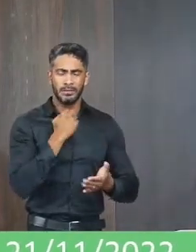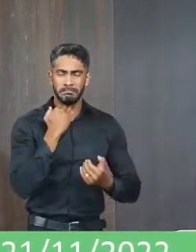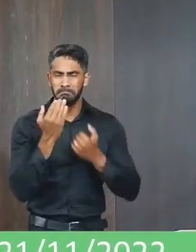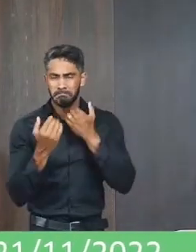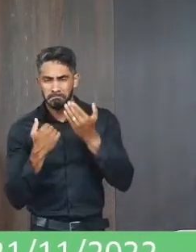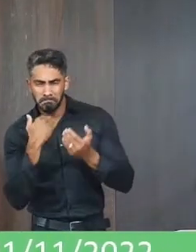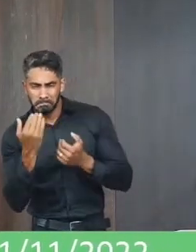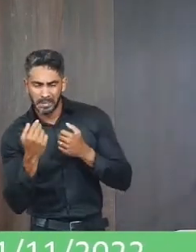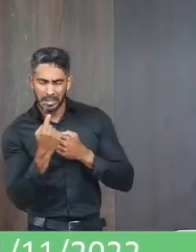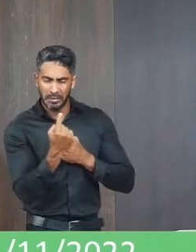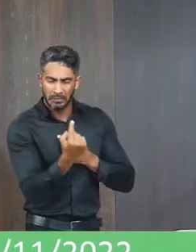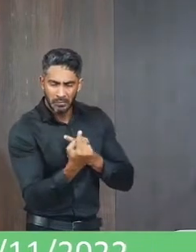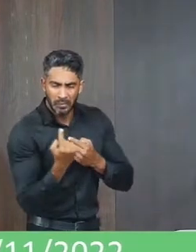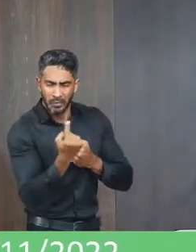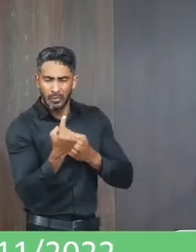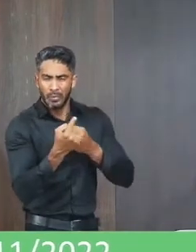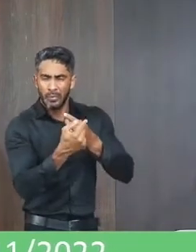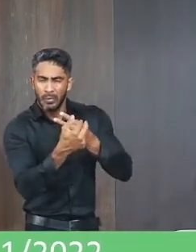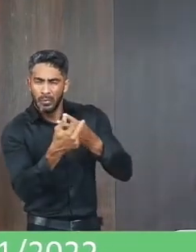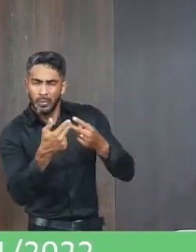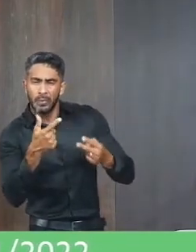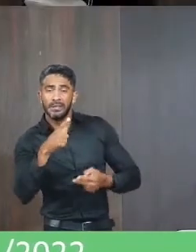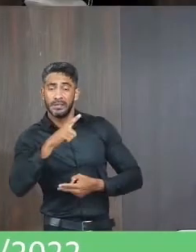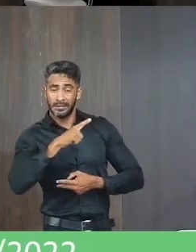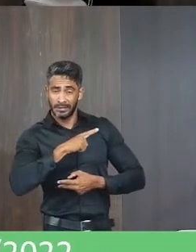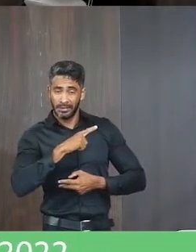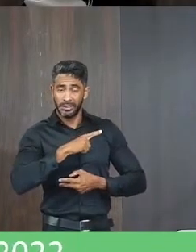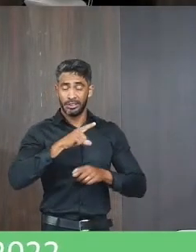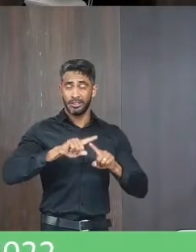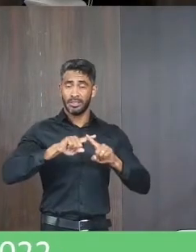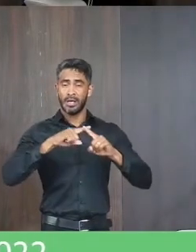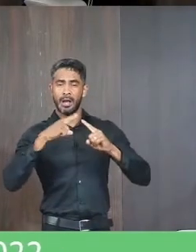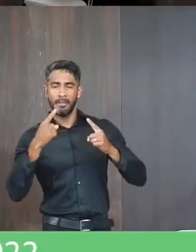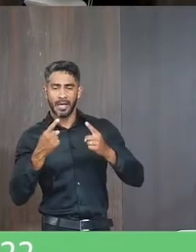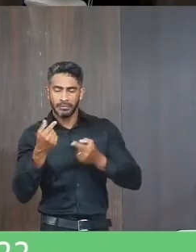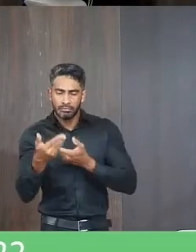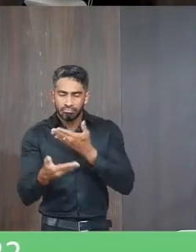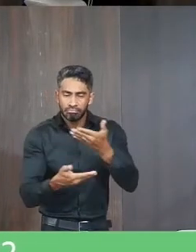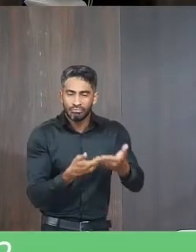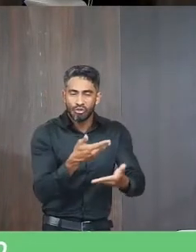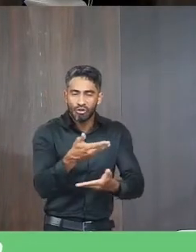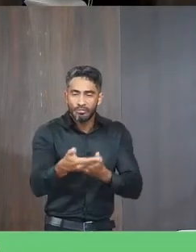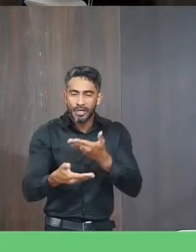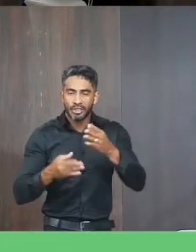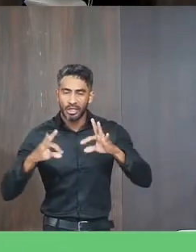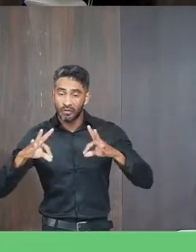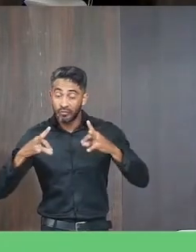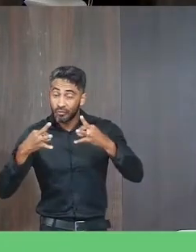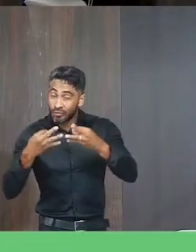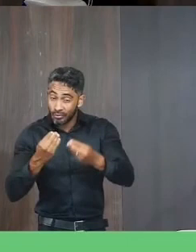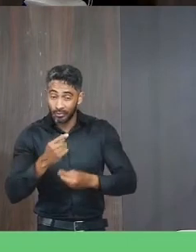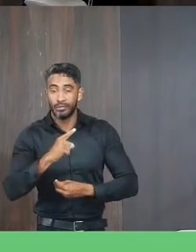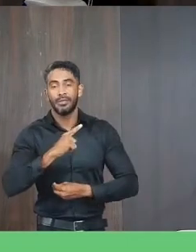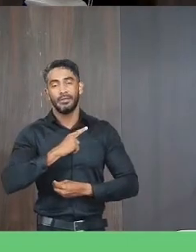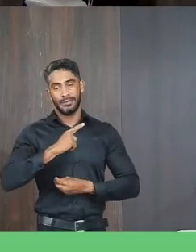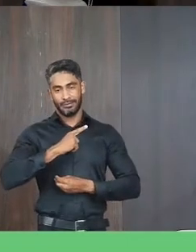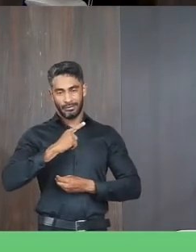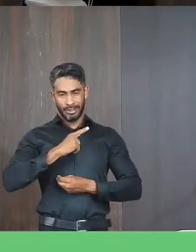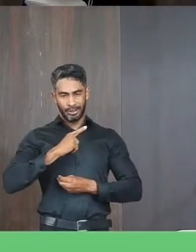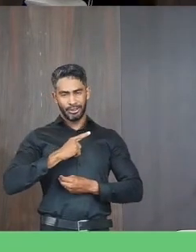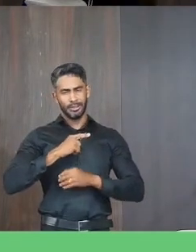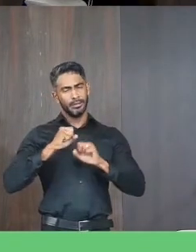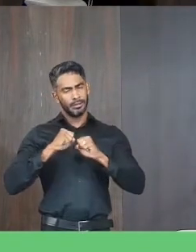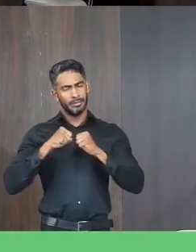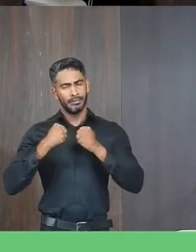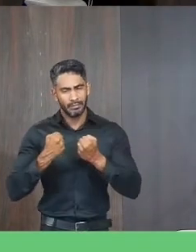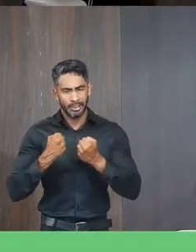unicamente sua coisa alguma que possuísse, mas compartilhavam tudo o que tinham. Com grande